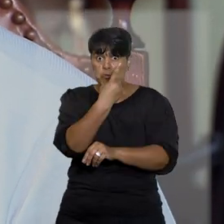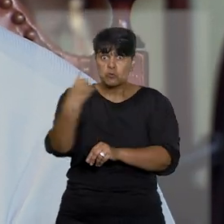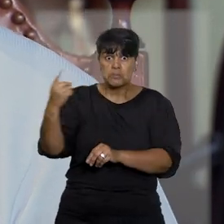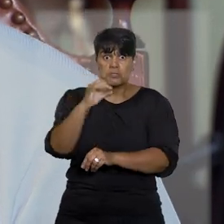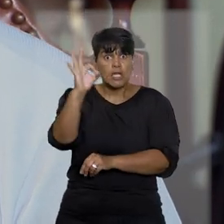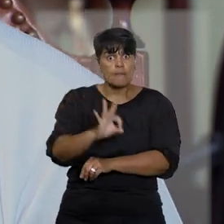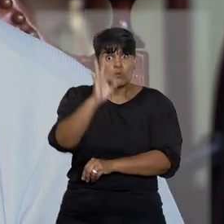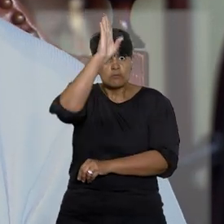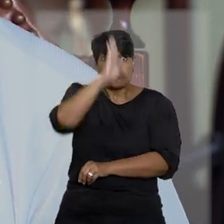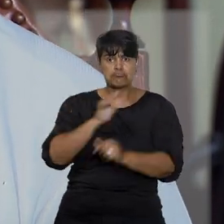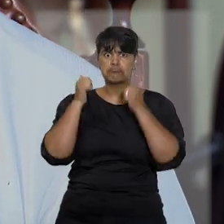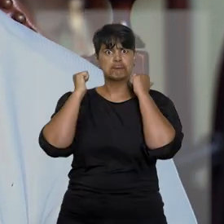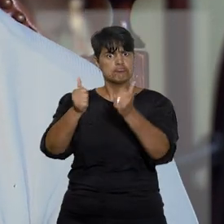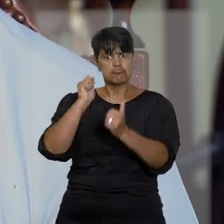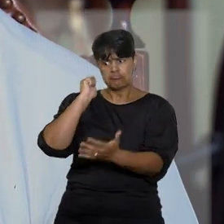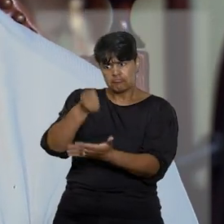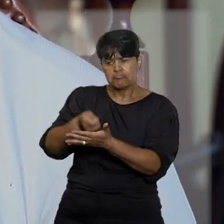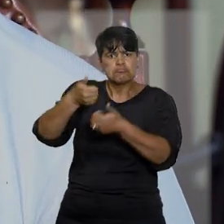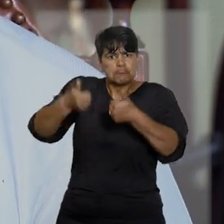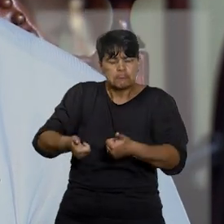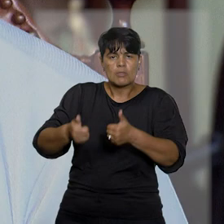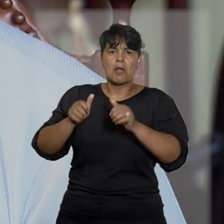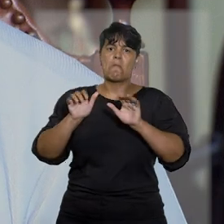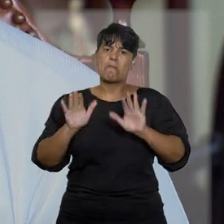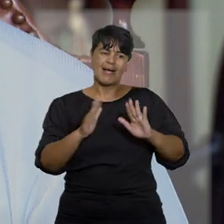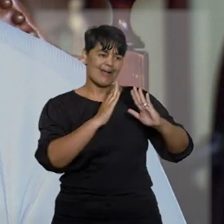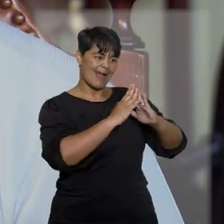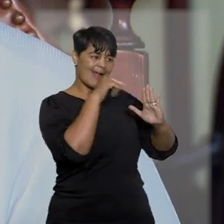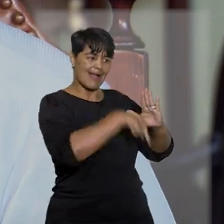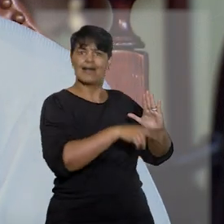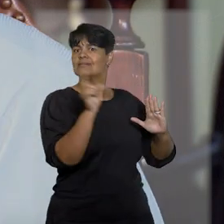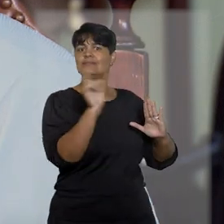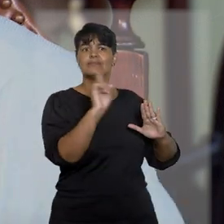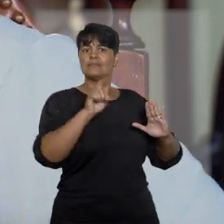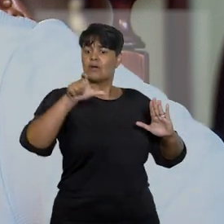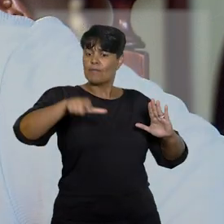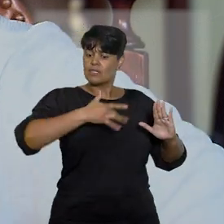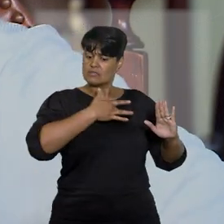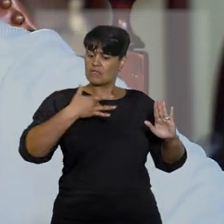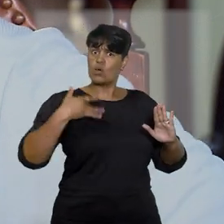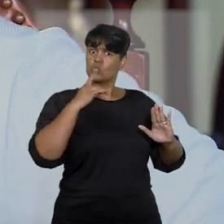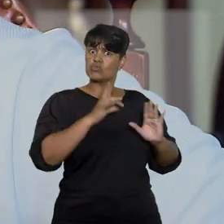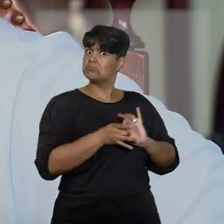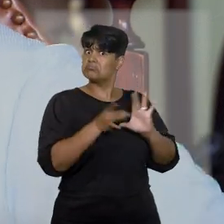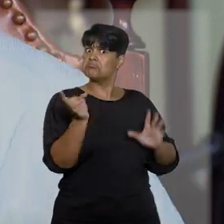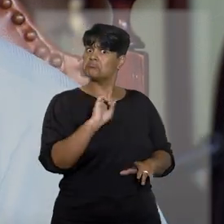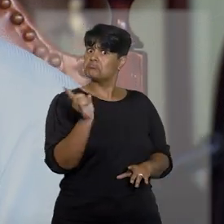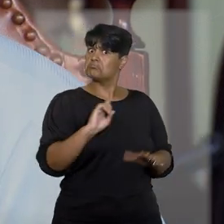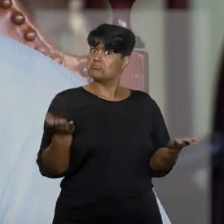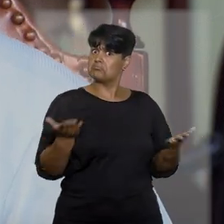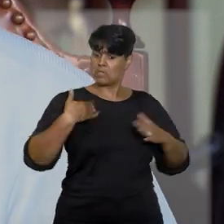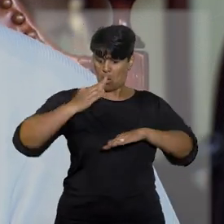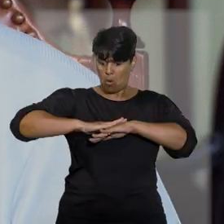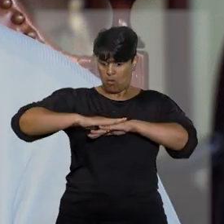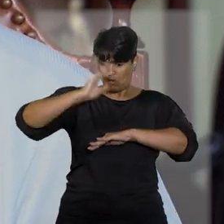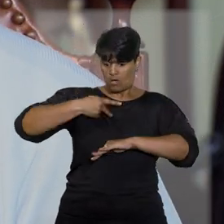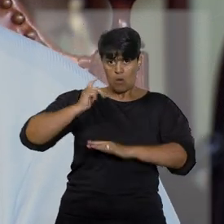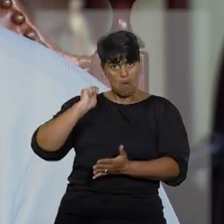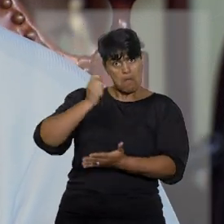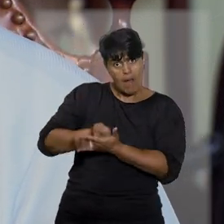casa, não. Devido à pontuação, tem coisas que o plano de saúde não autoriza e você tem que arcar